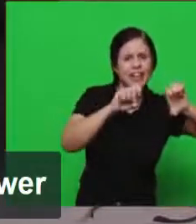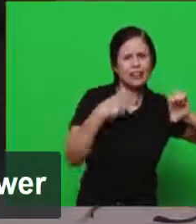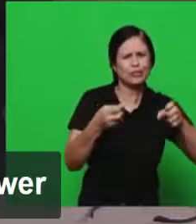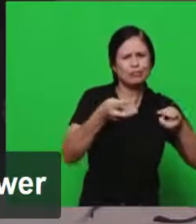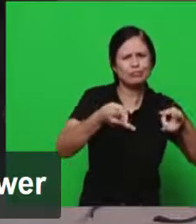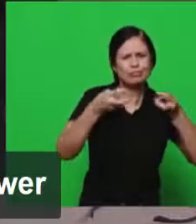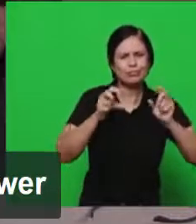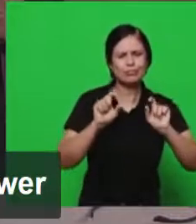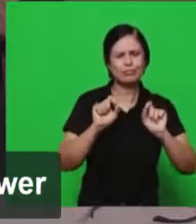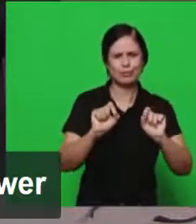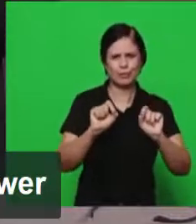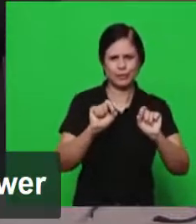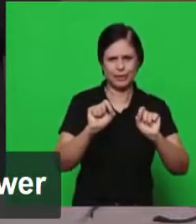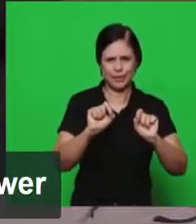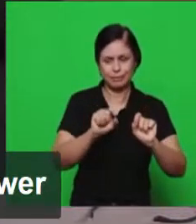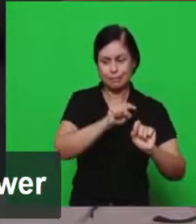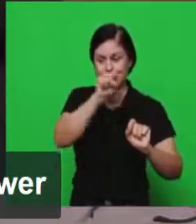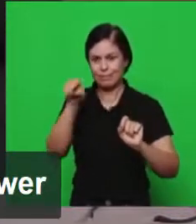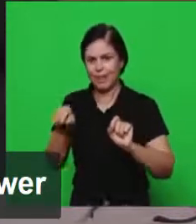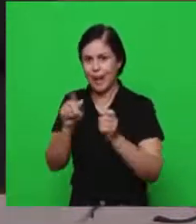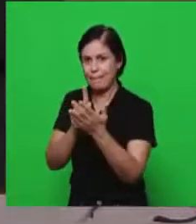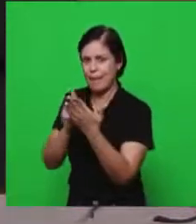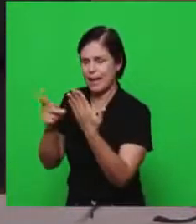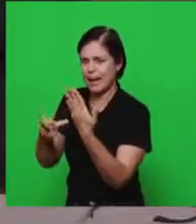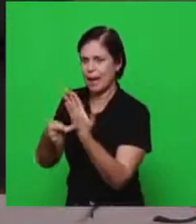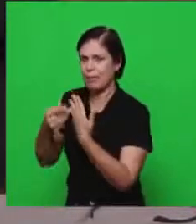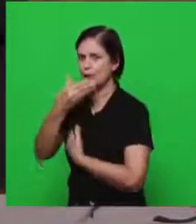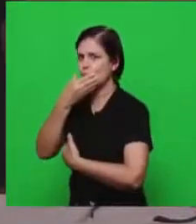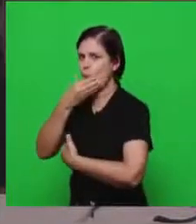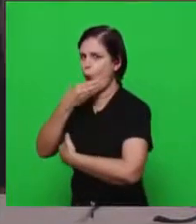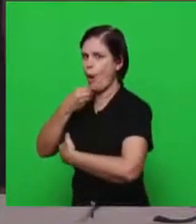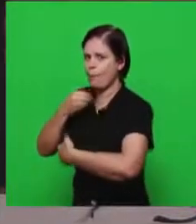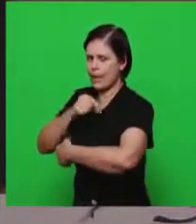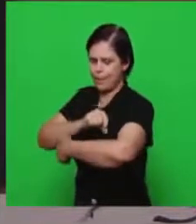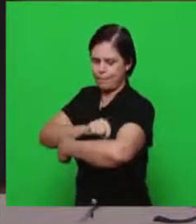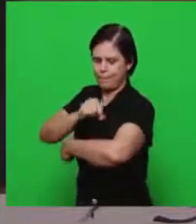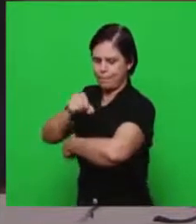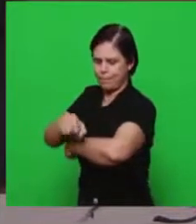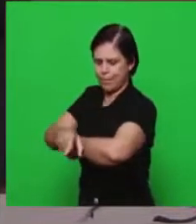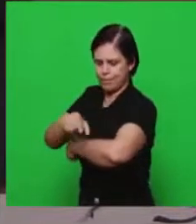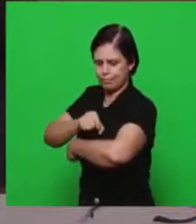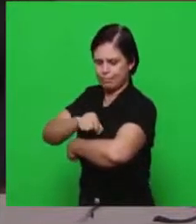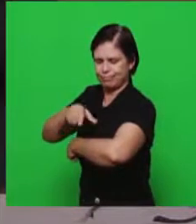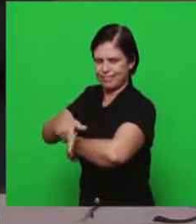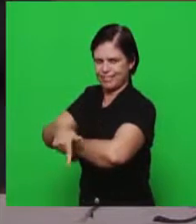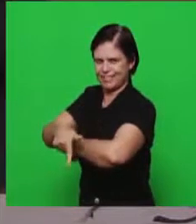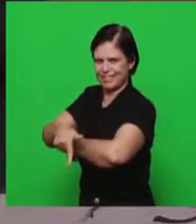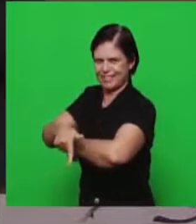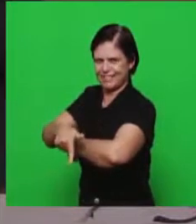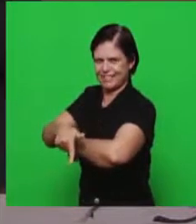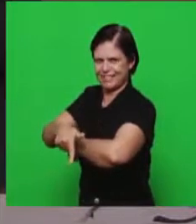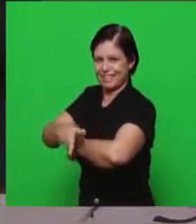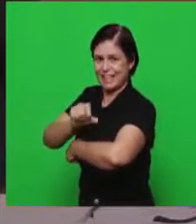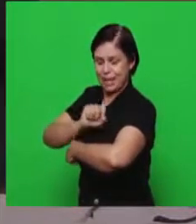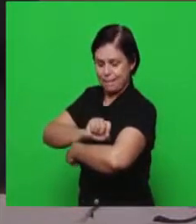ver na parábola do semeador a semente a palavra caiu